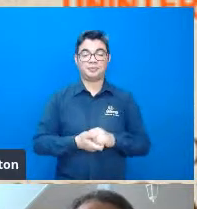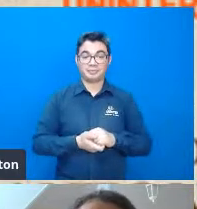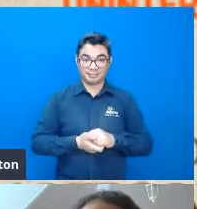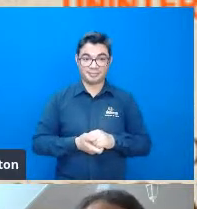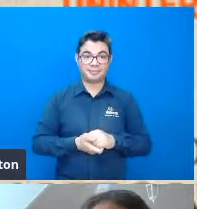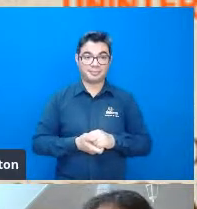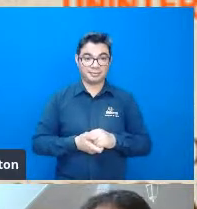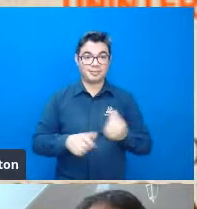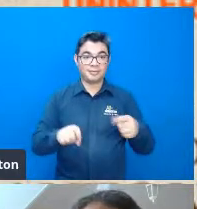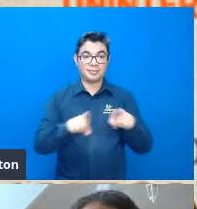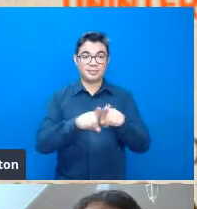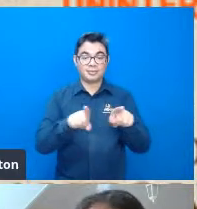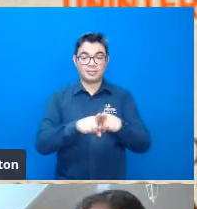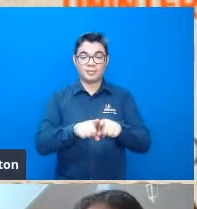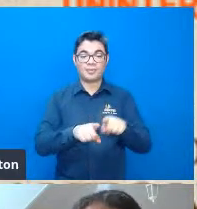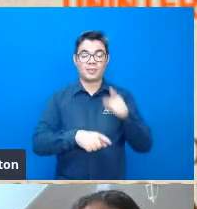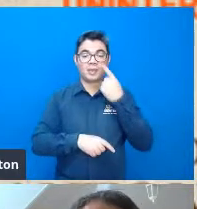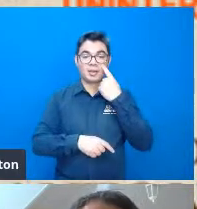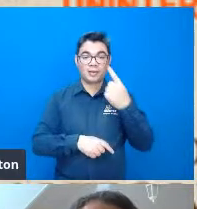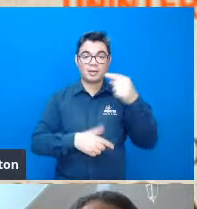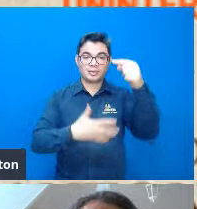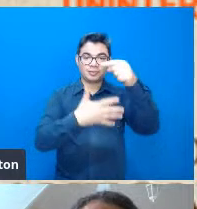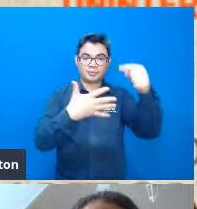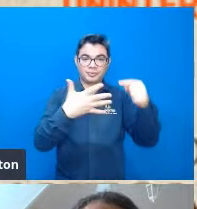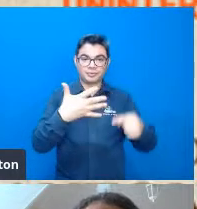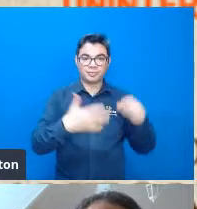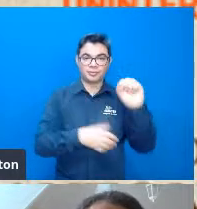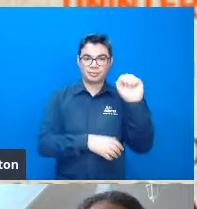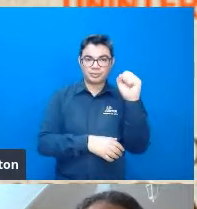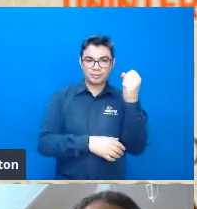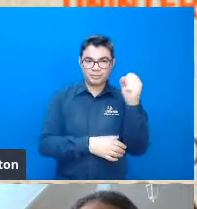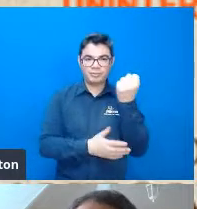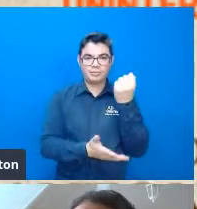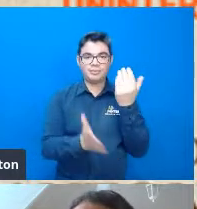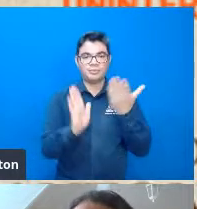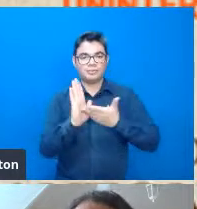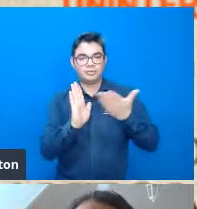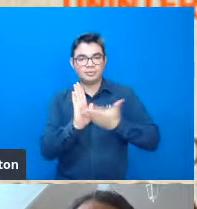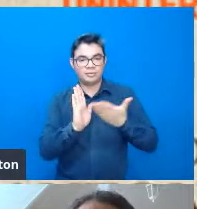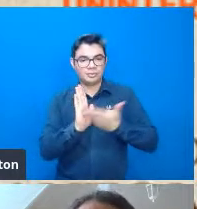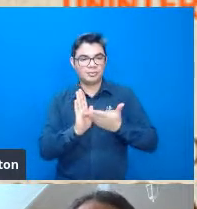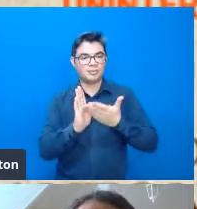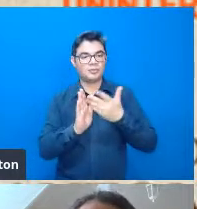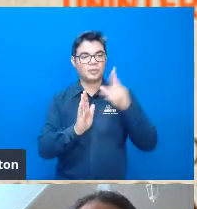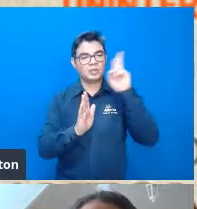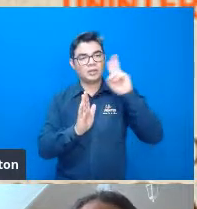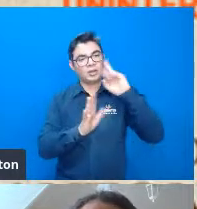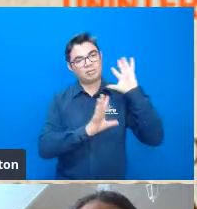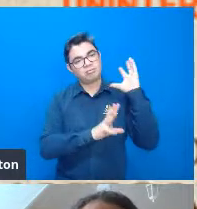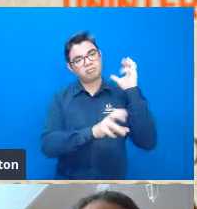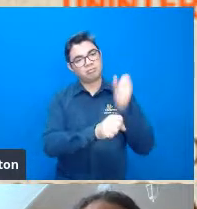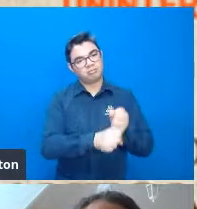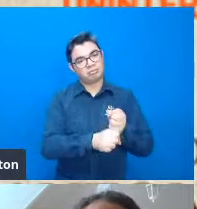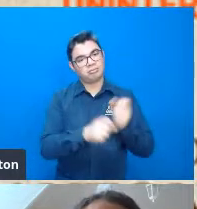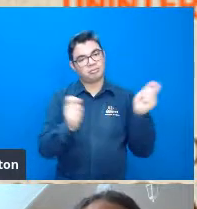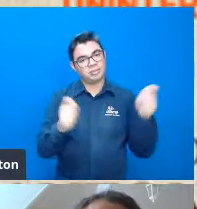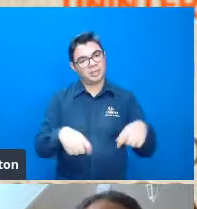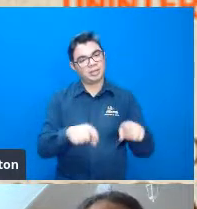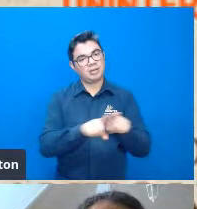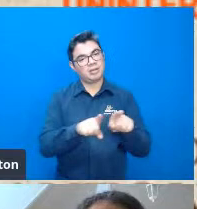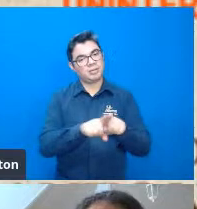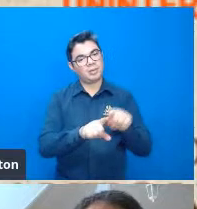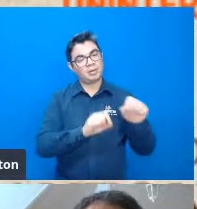além desses oito livros oito livros que ele publicou né na sua na sua história e nas suas obras tem